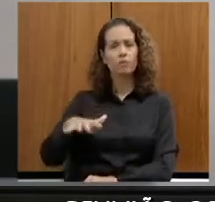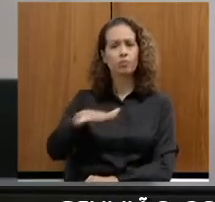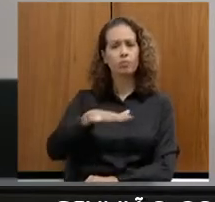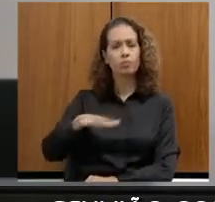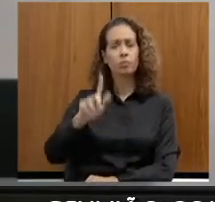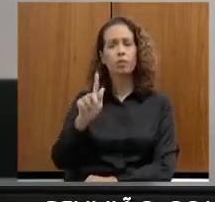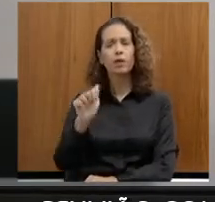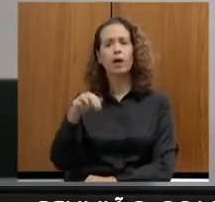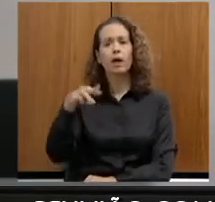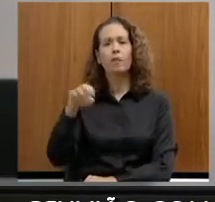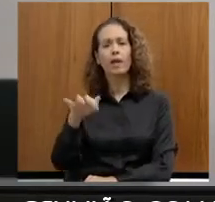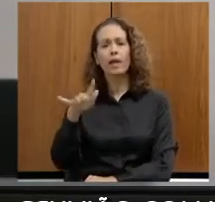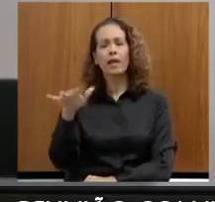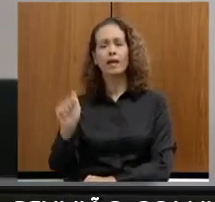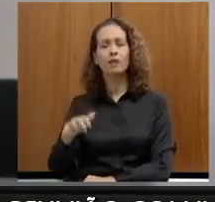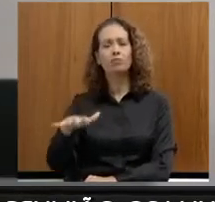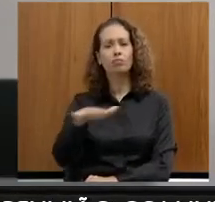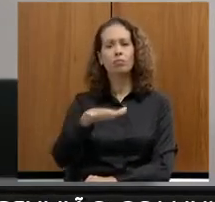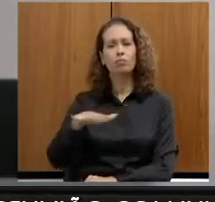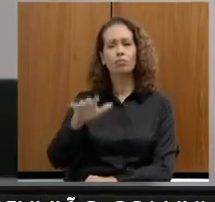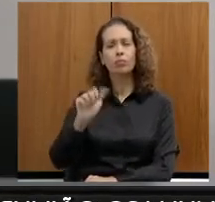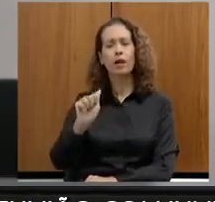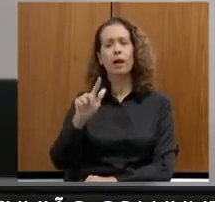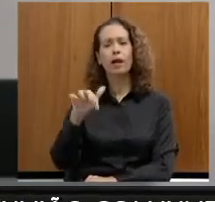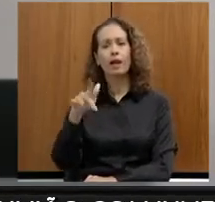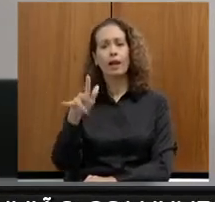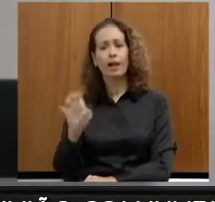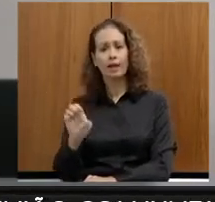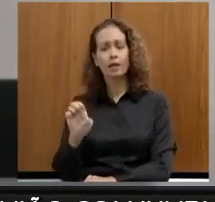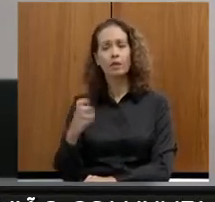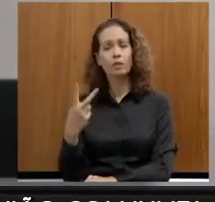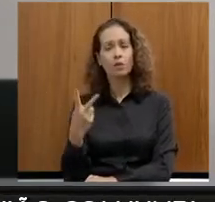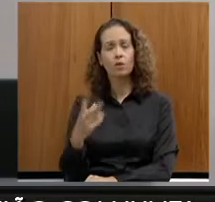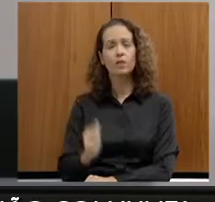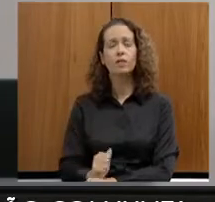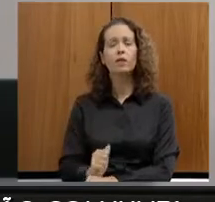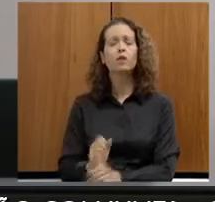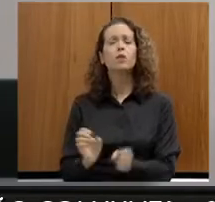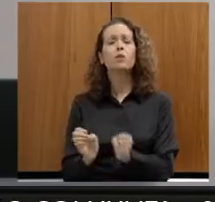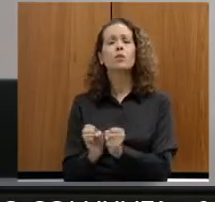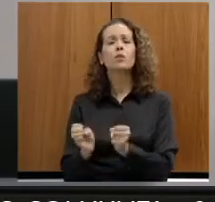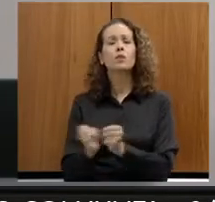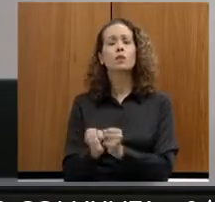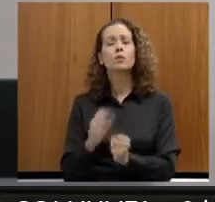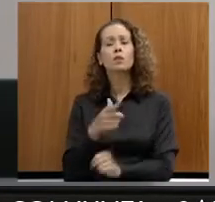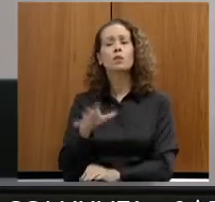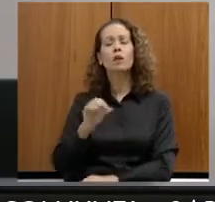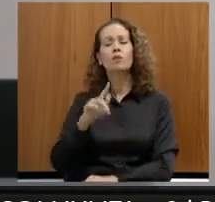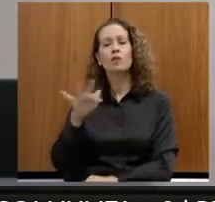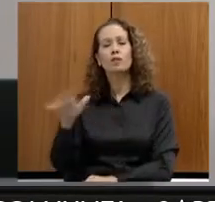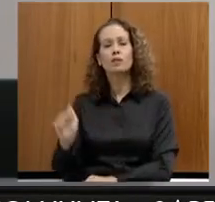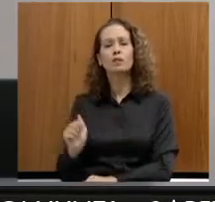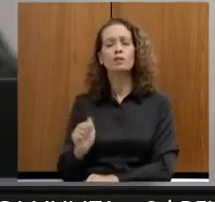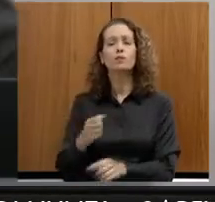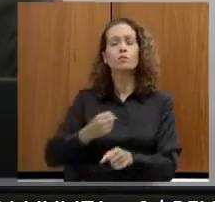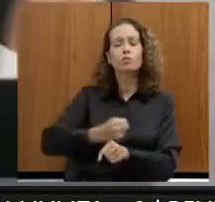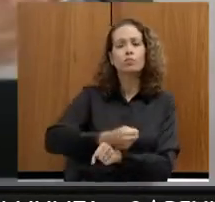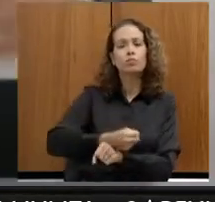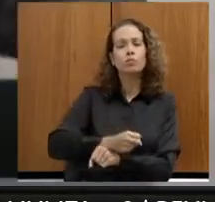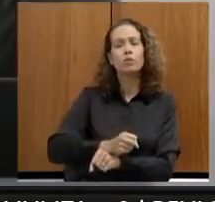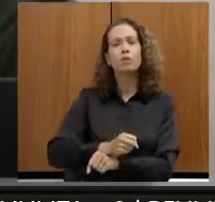Gameleira, Comunidade Quilambola Alegre II, no município de São Francisco, Comunidade Quilambola Buriti do Meio.